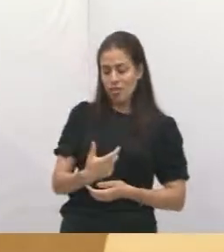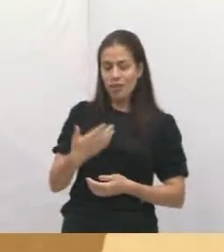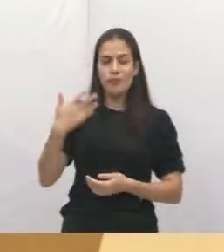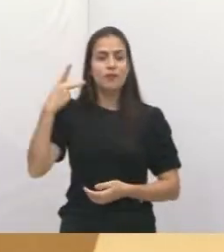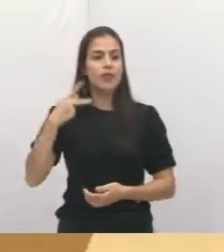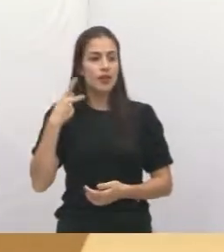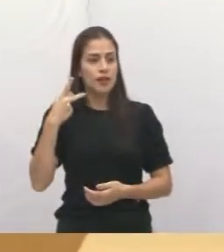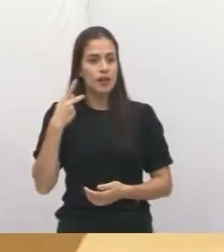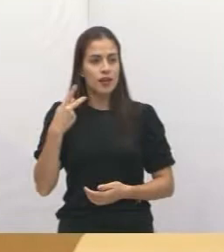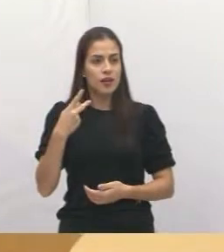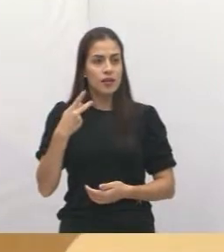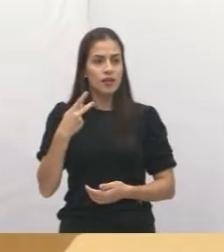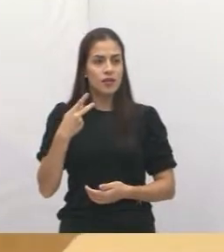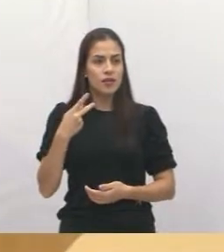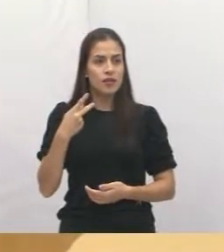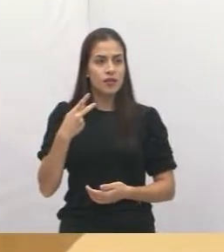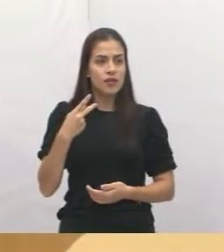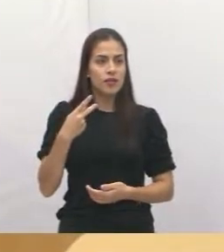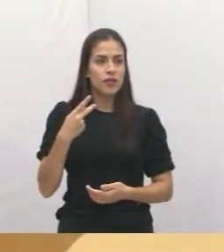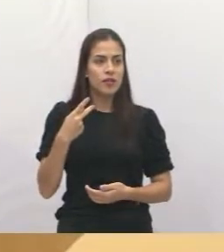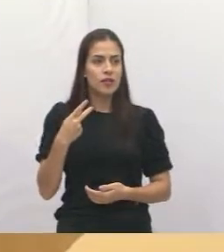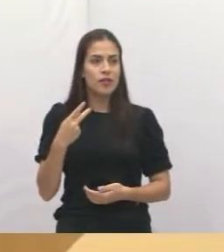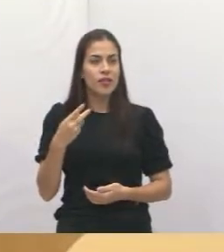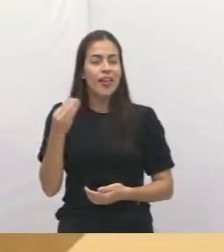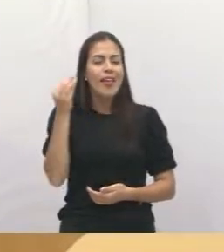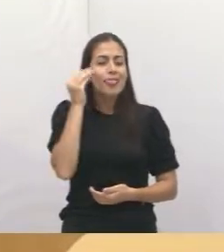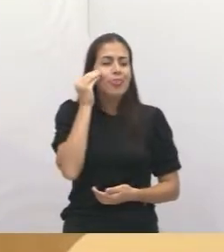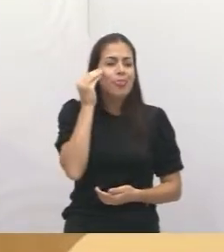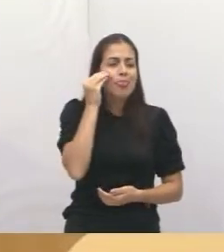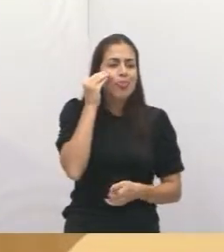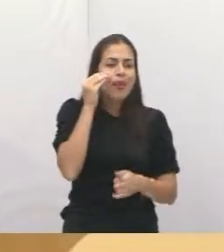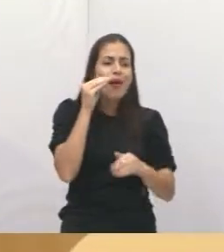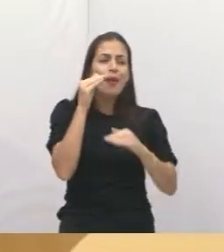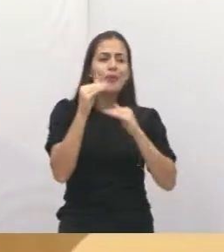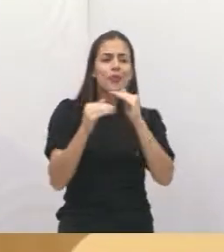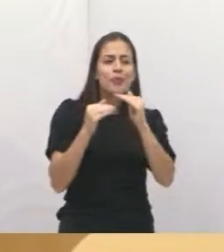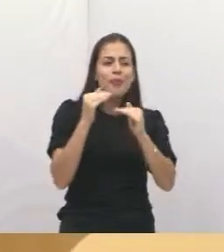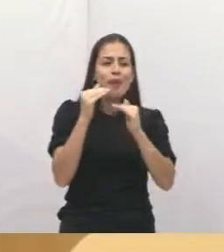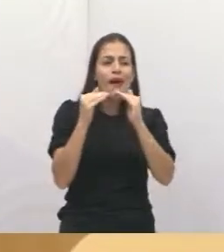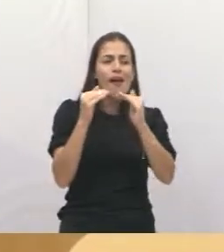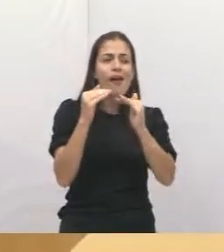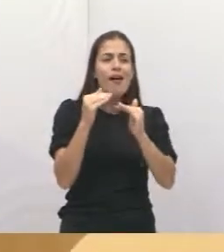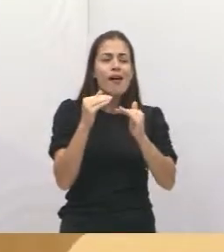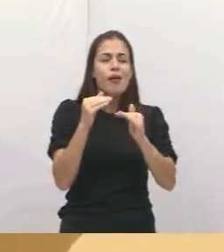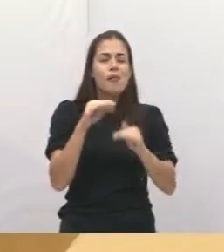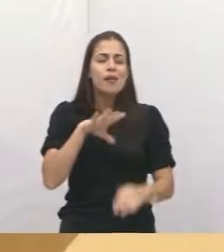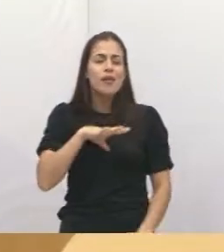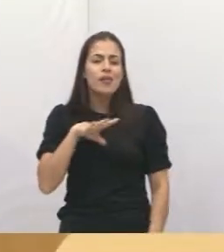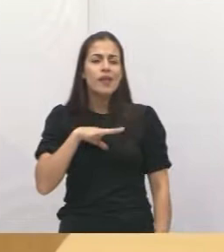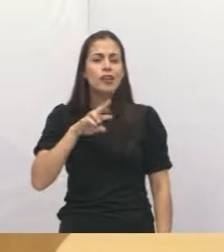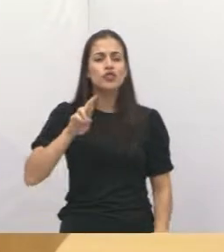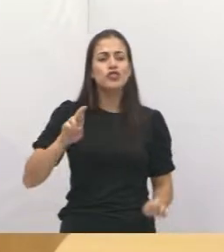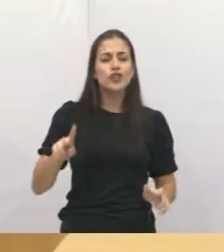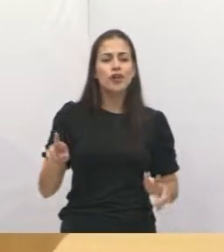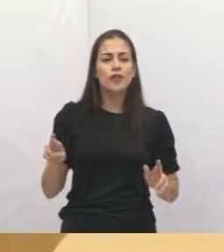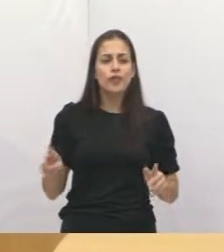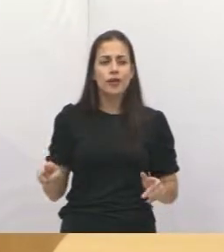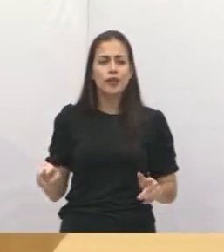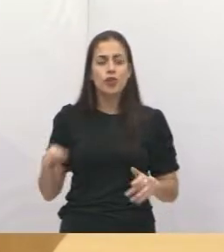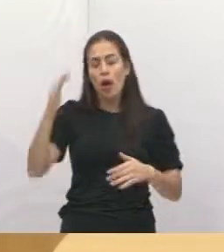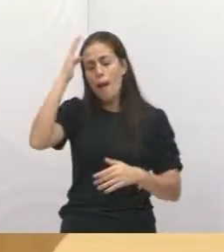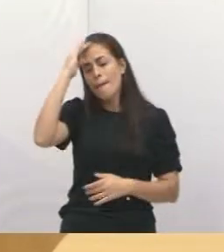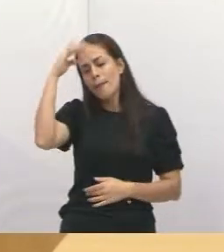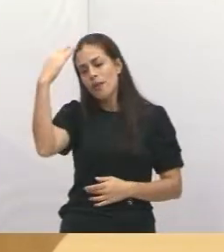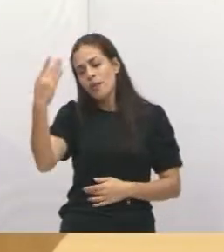também construir uma cidade diferente. Então, por isso que eu quero homenagear o dia do trabalhador, dia primeiro de maio,